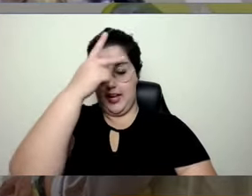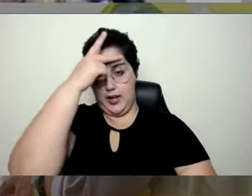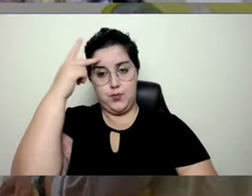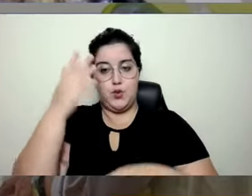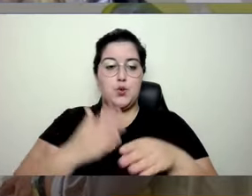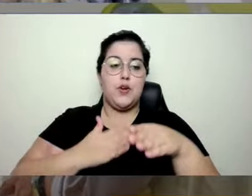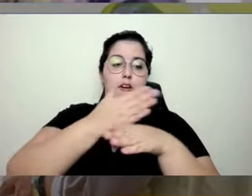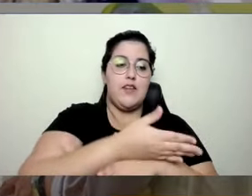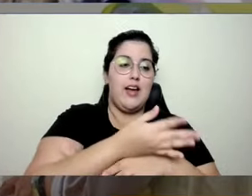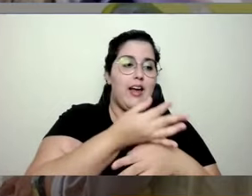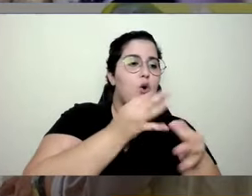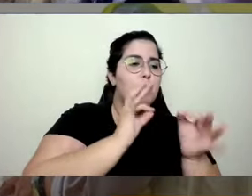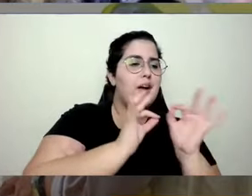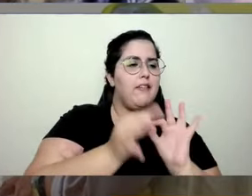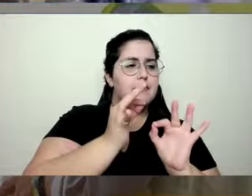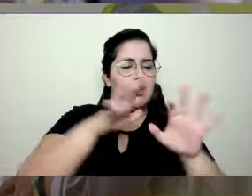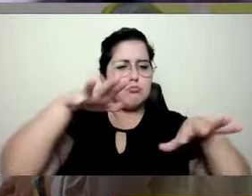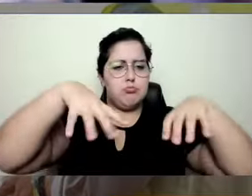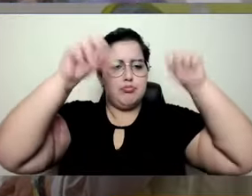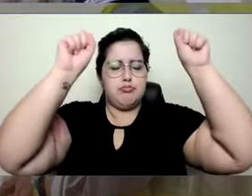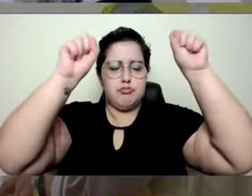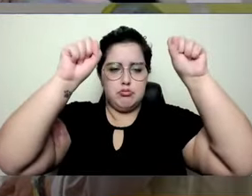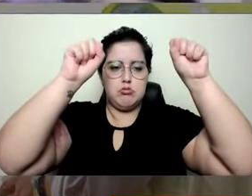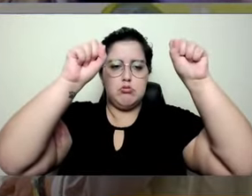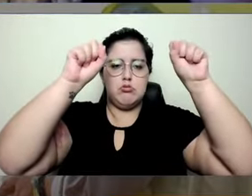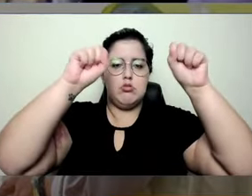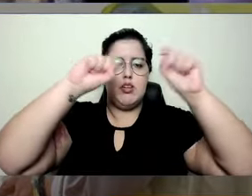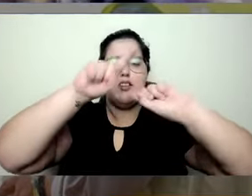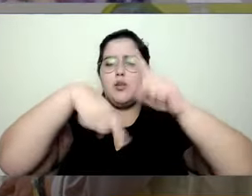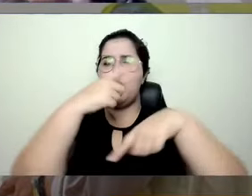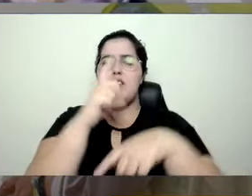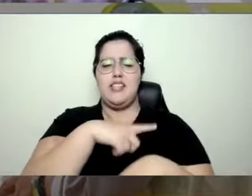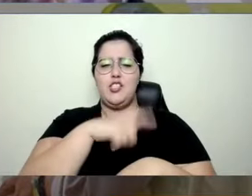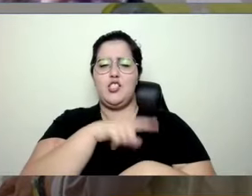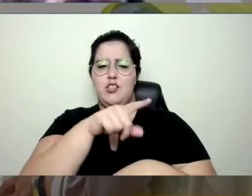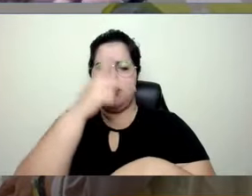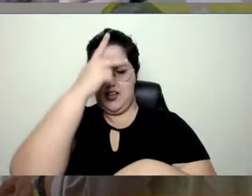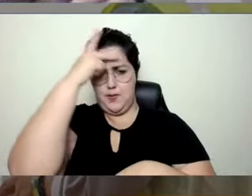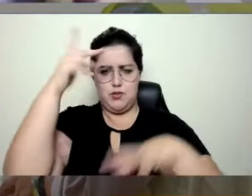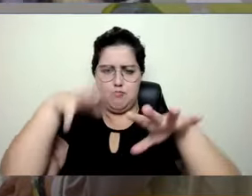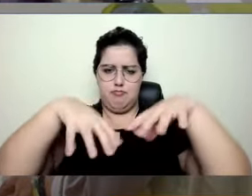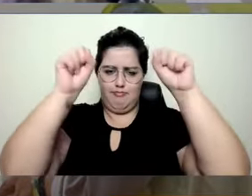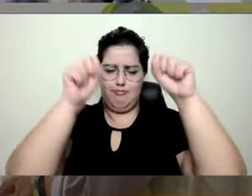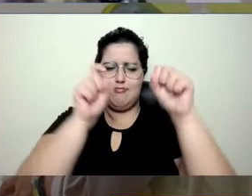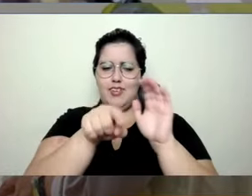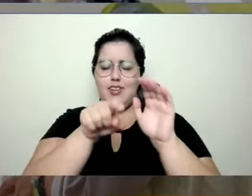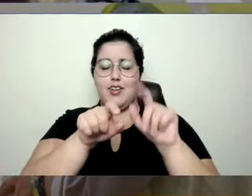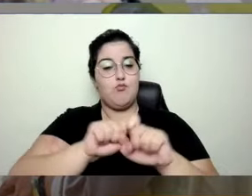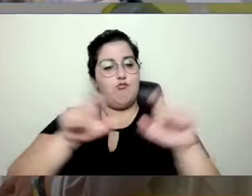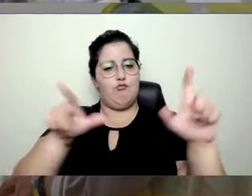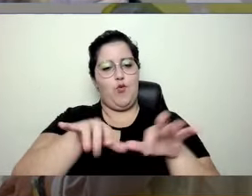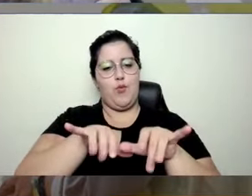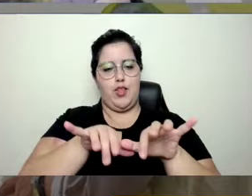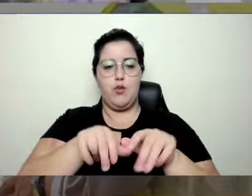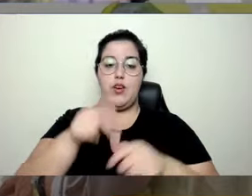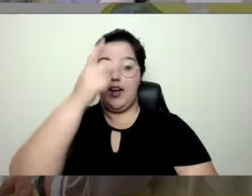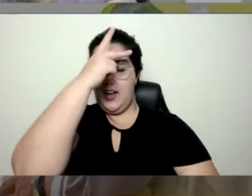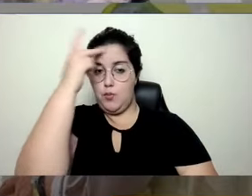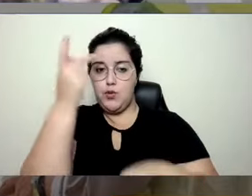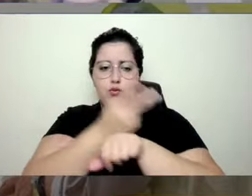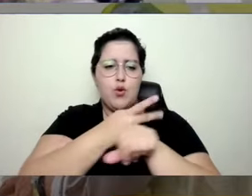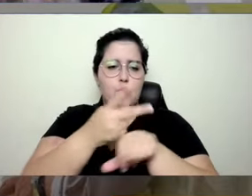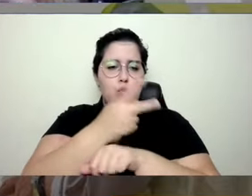faltava luz, aí aparecia um slide interativo com a luz apagada, aí ela precisava procurar a luz,